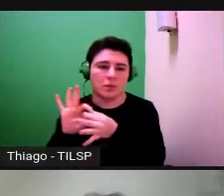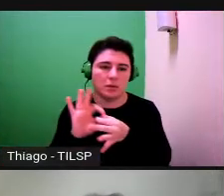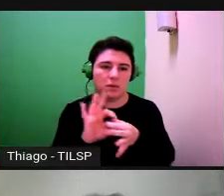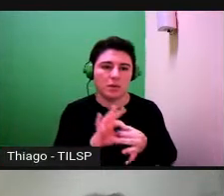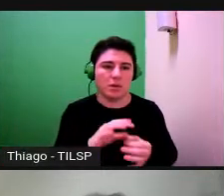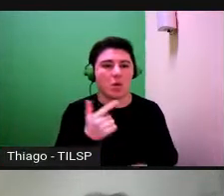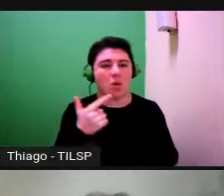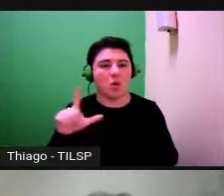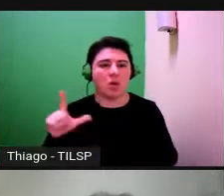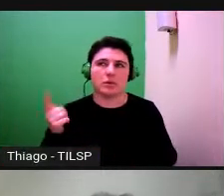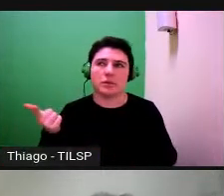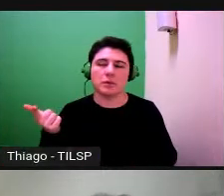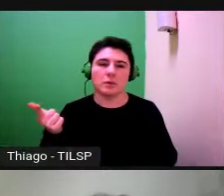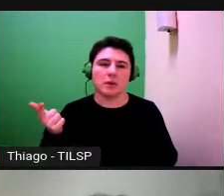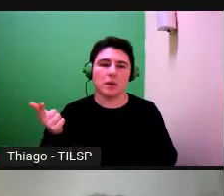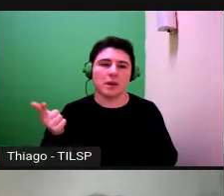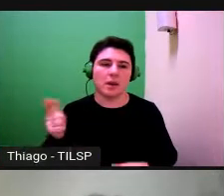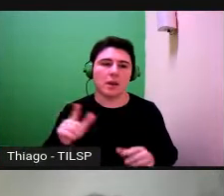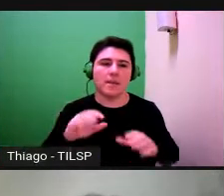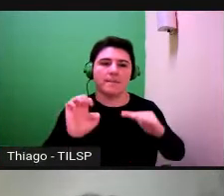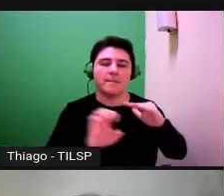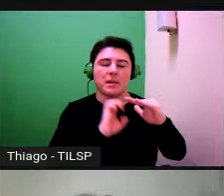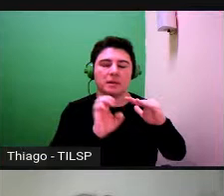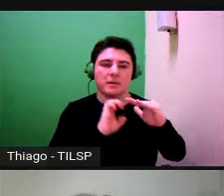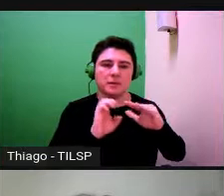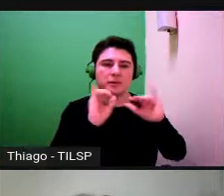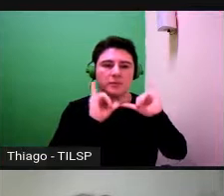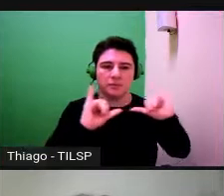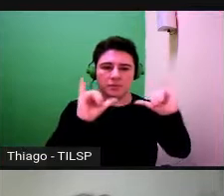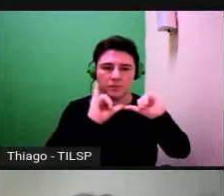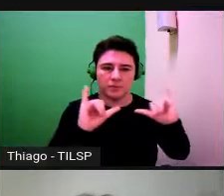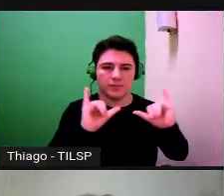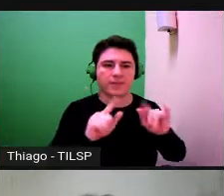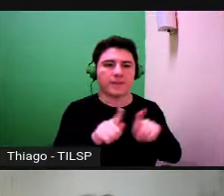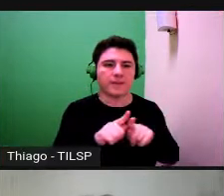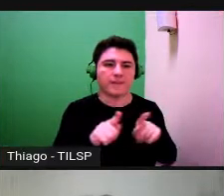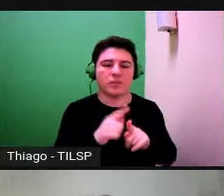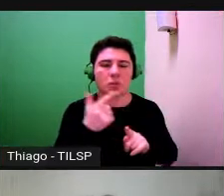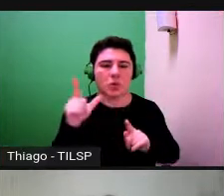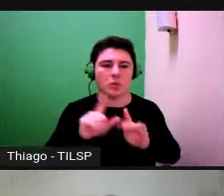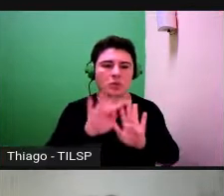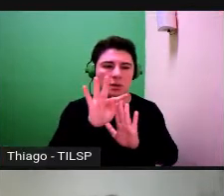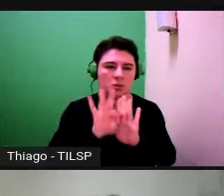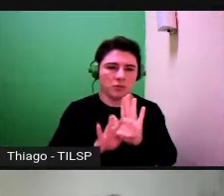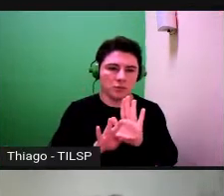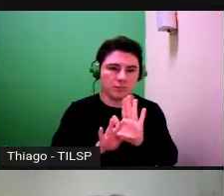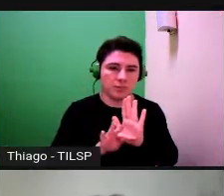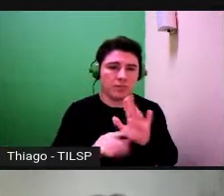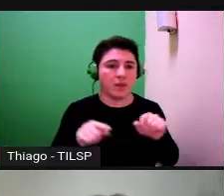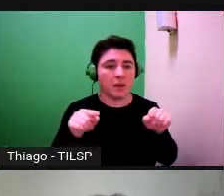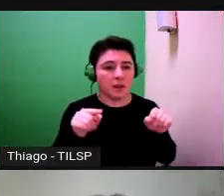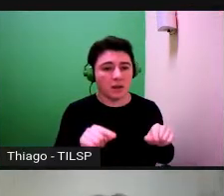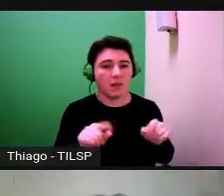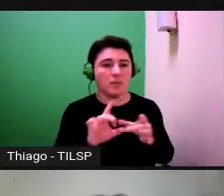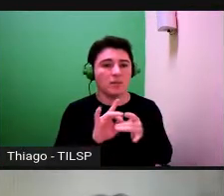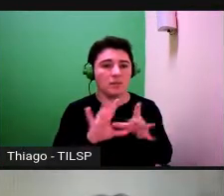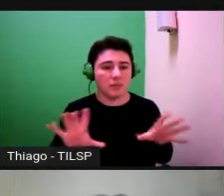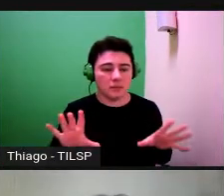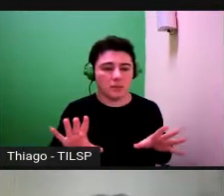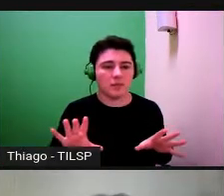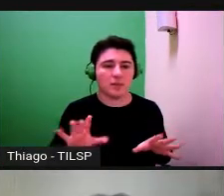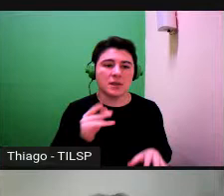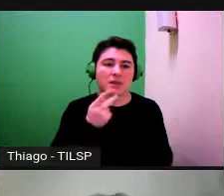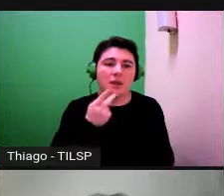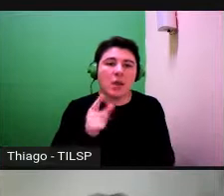agência noticiosa ou para outra para outro texto e isto permite-nos dizer que de alguma forma